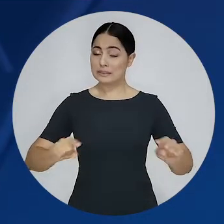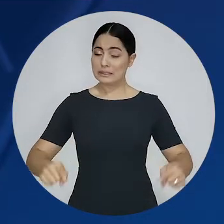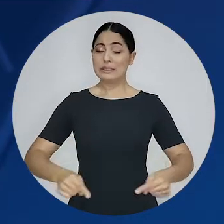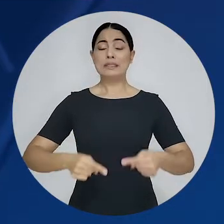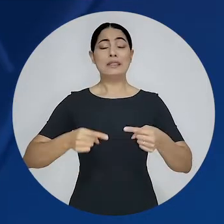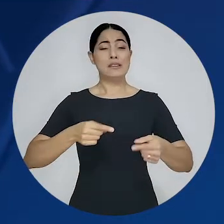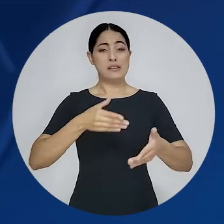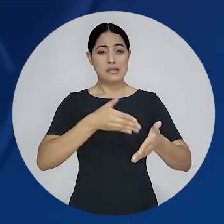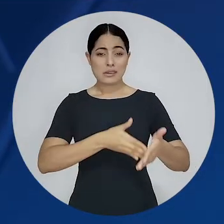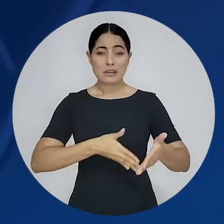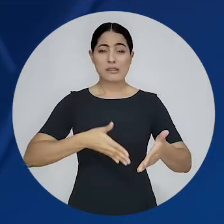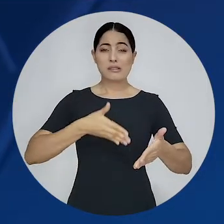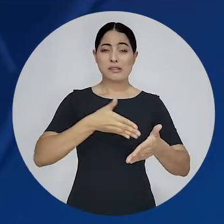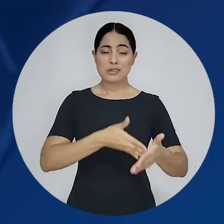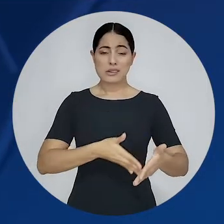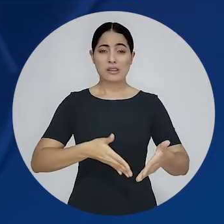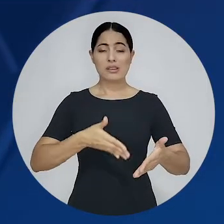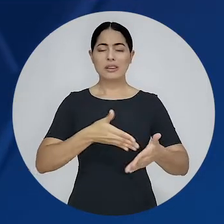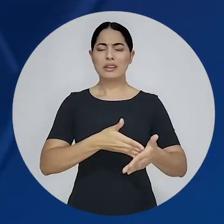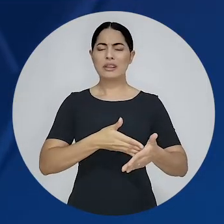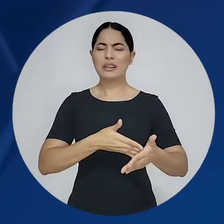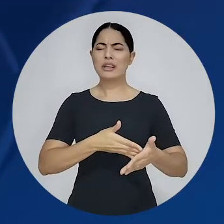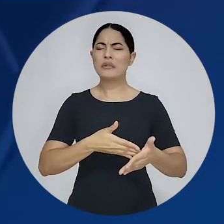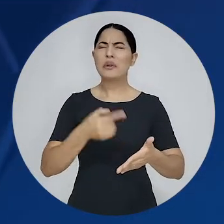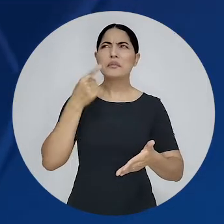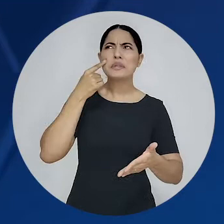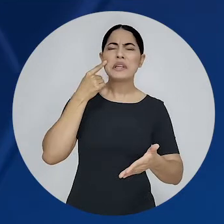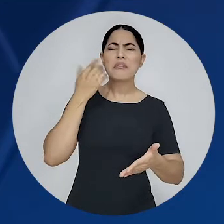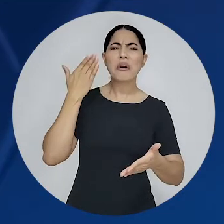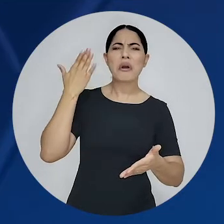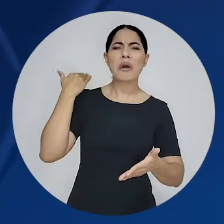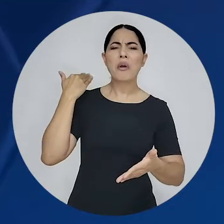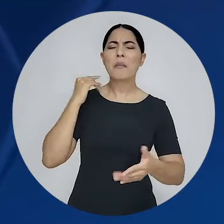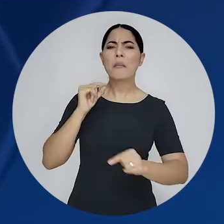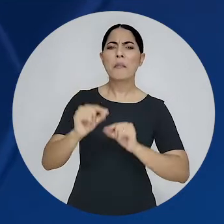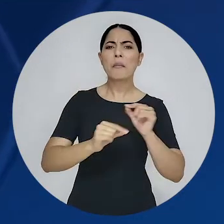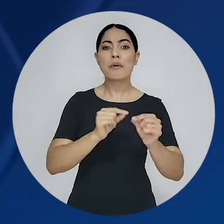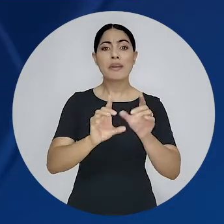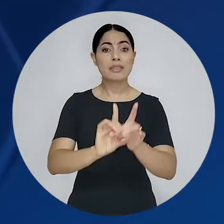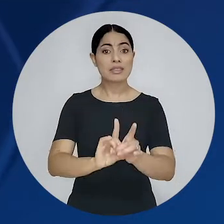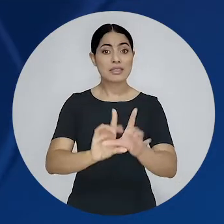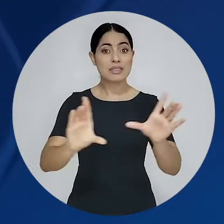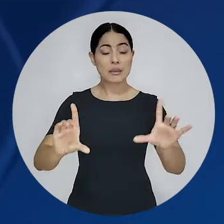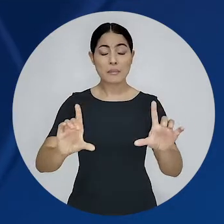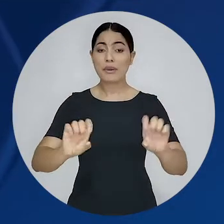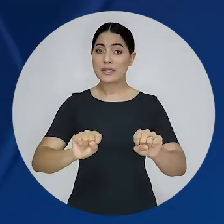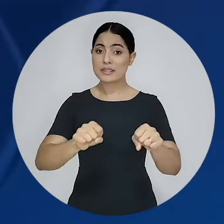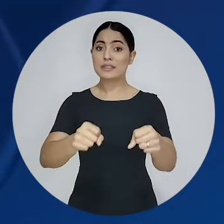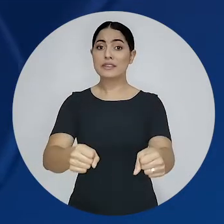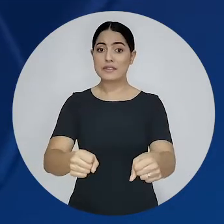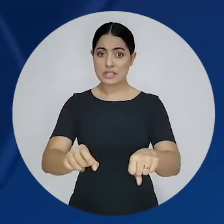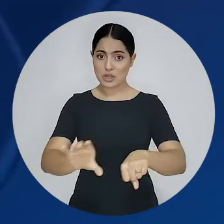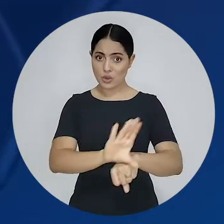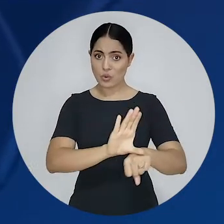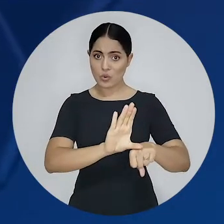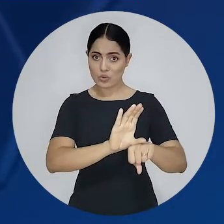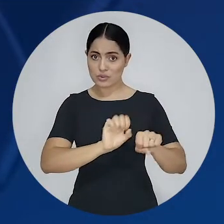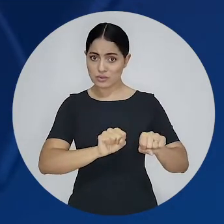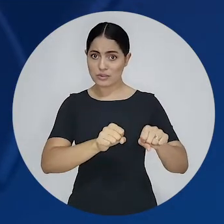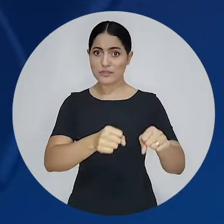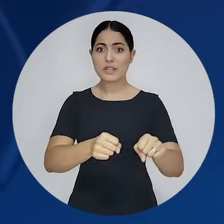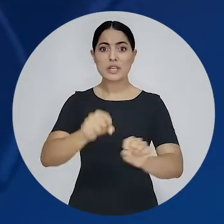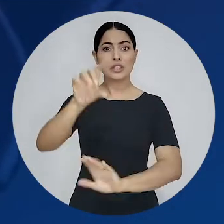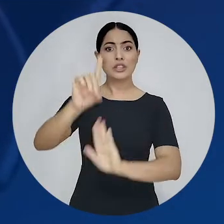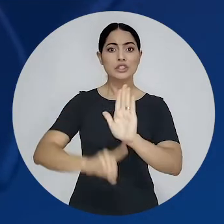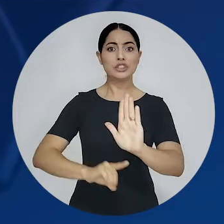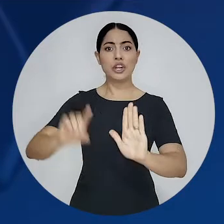enfrentado dificuldades que nós achávamos que tinha ficado no passado, como a luta em defesa da própria democracia, pela